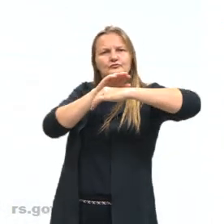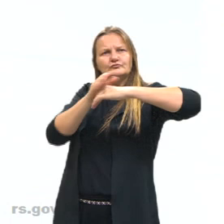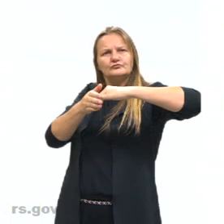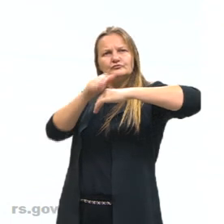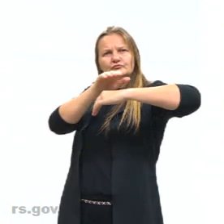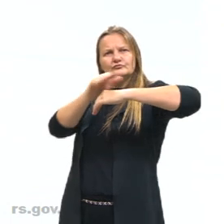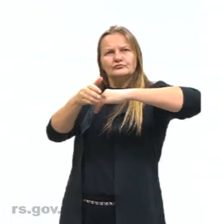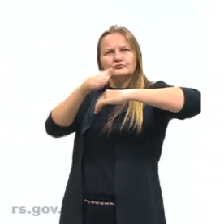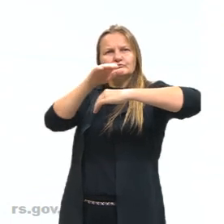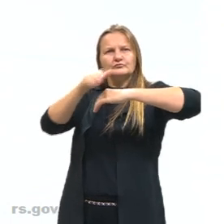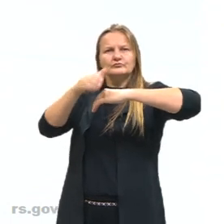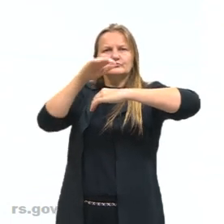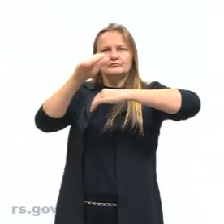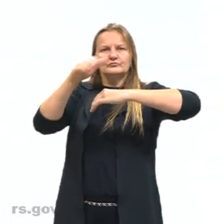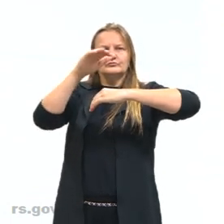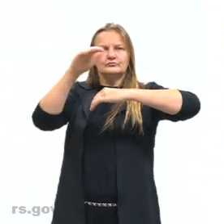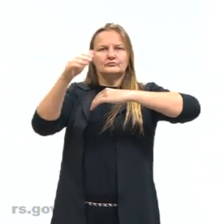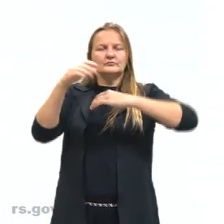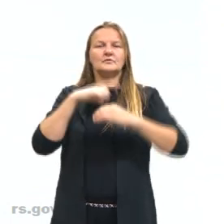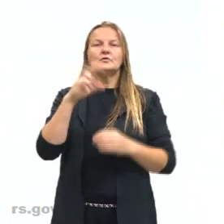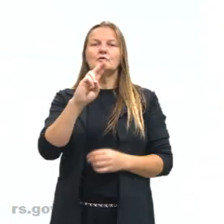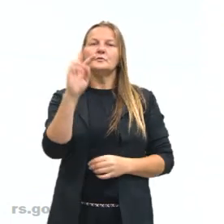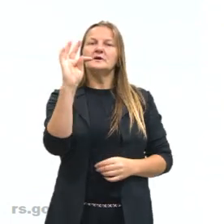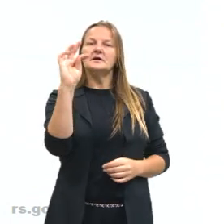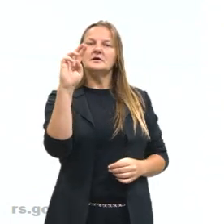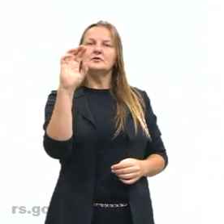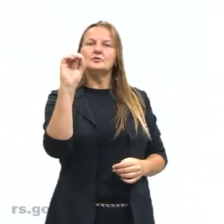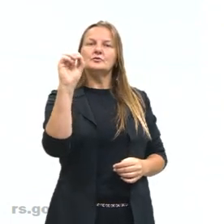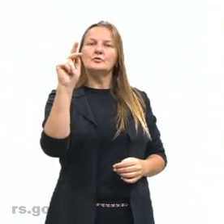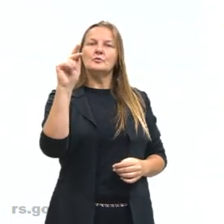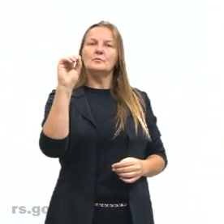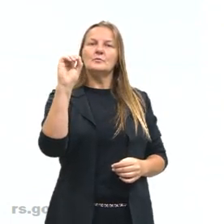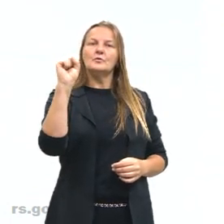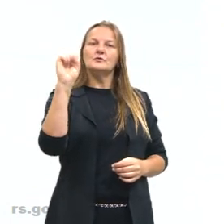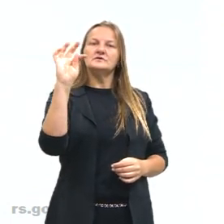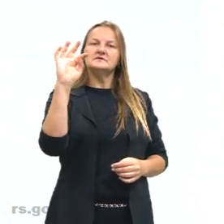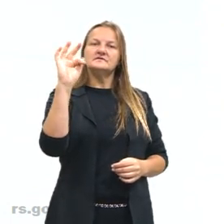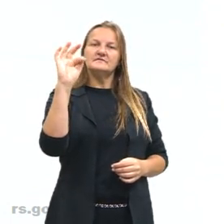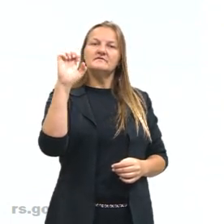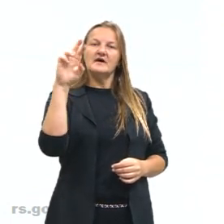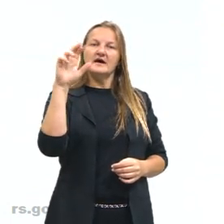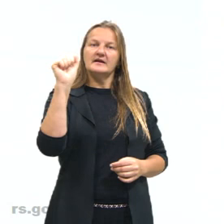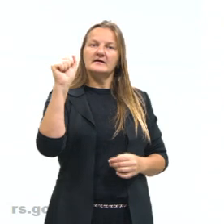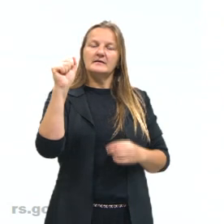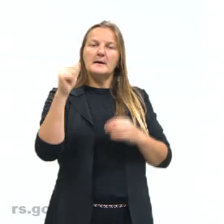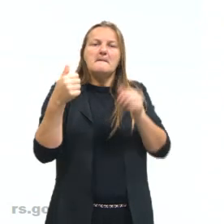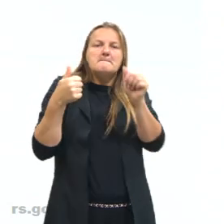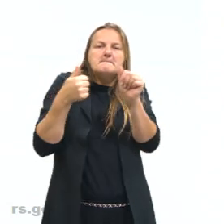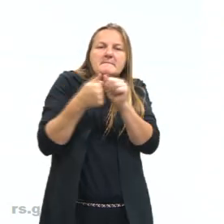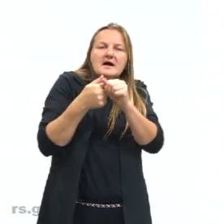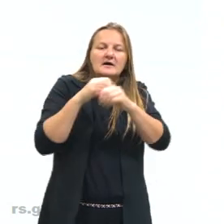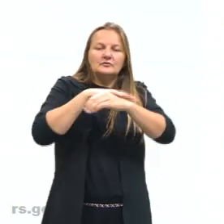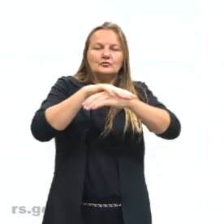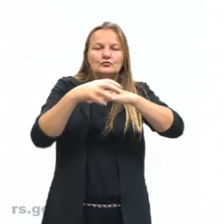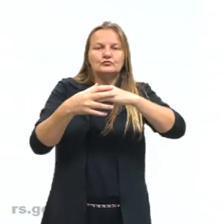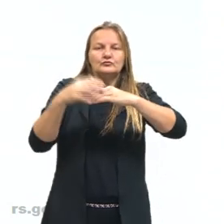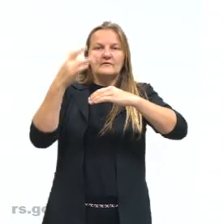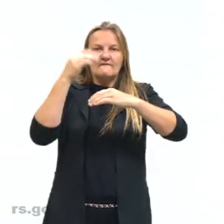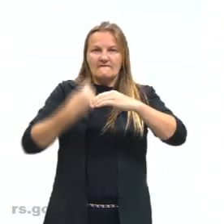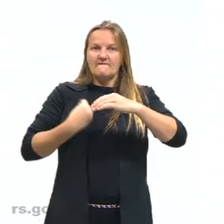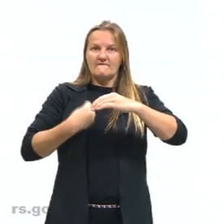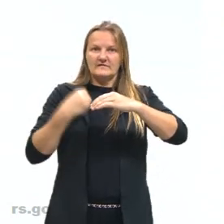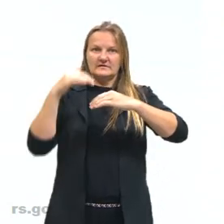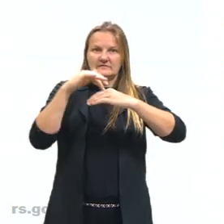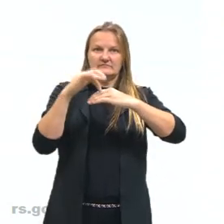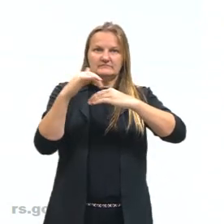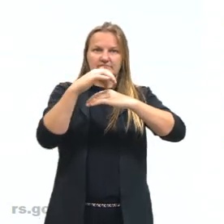nós aqui, a gente vai ficar justamente na troposfera, que é a camada mais próxima da superfície, aonde o ar é mais concentrado e aonde nós